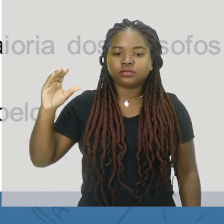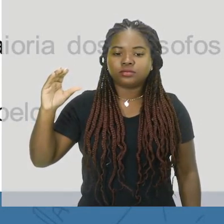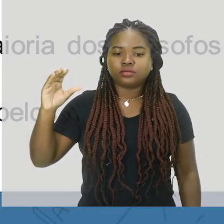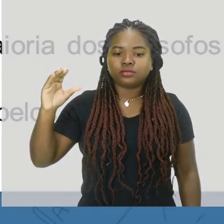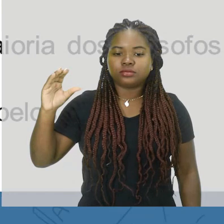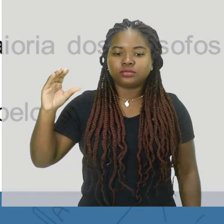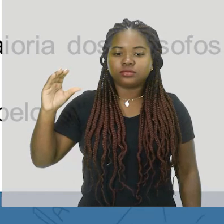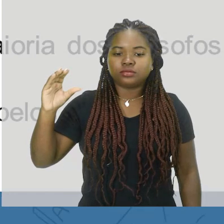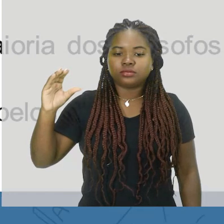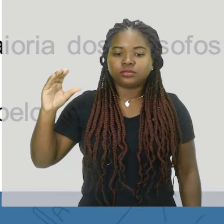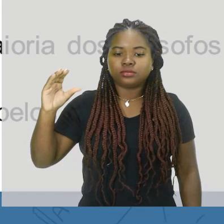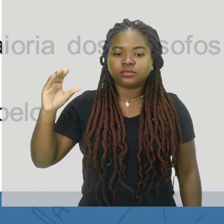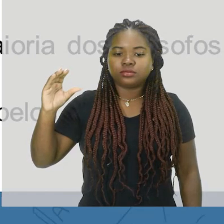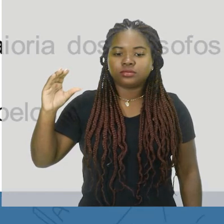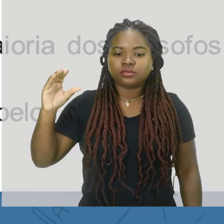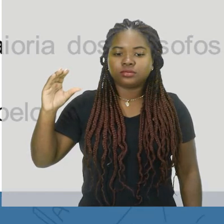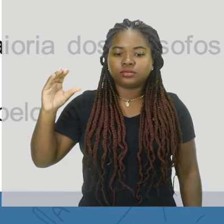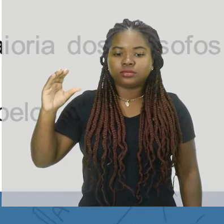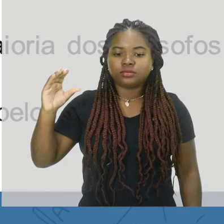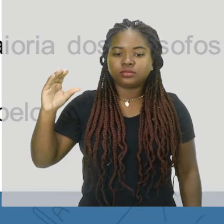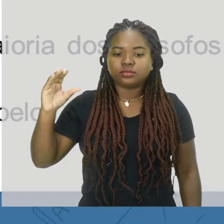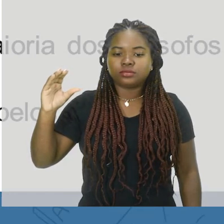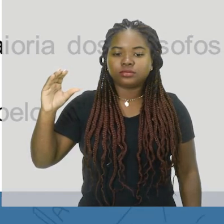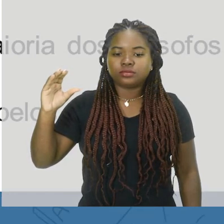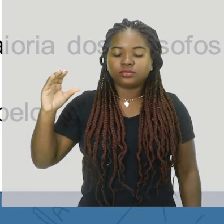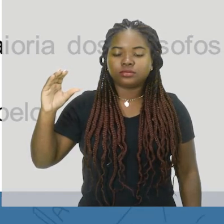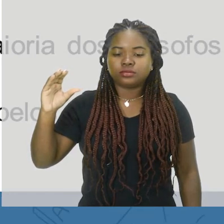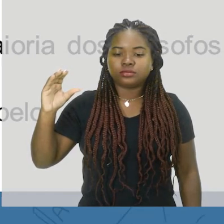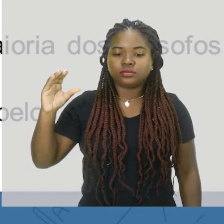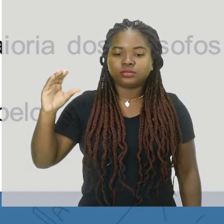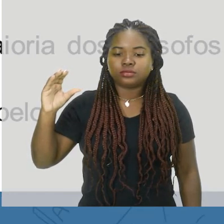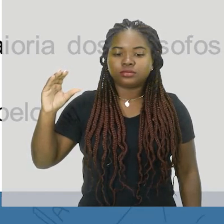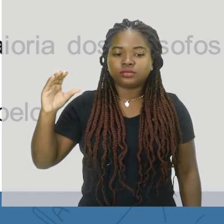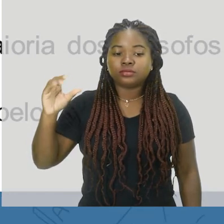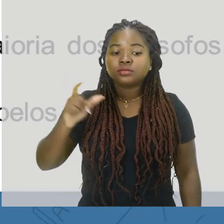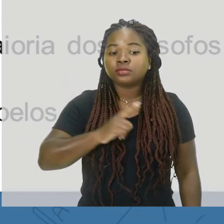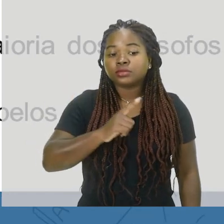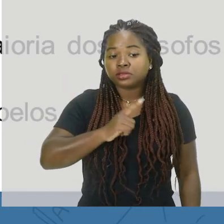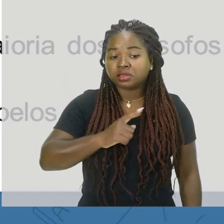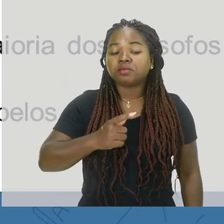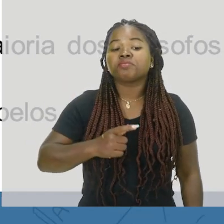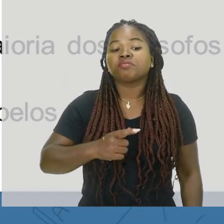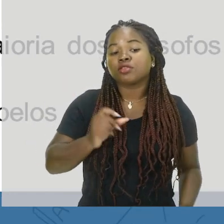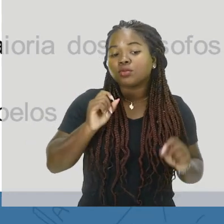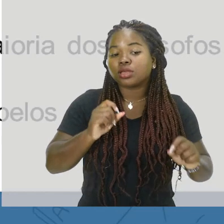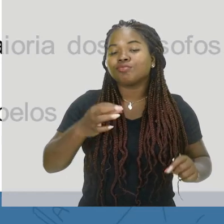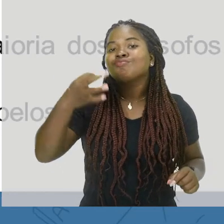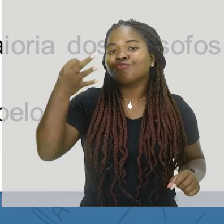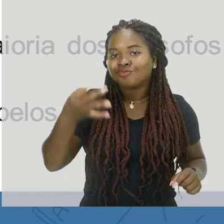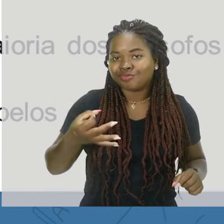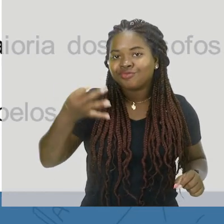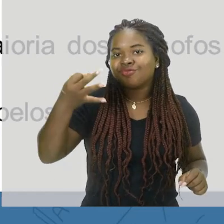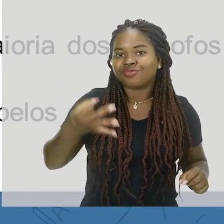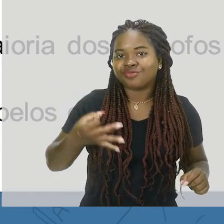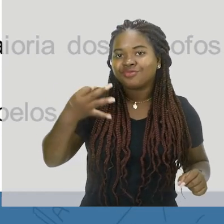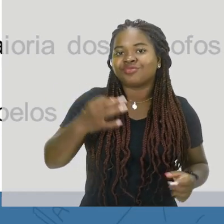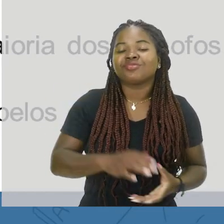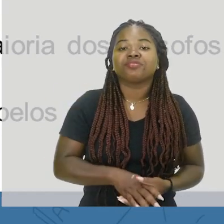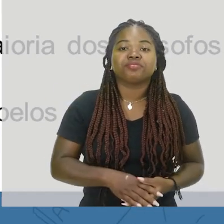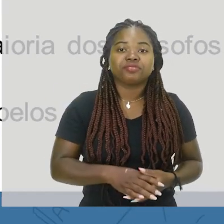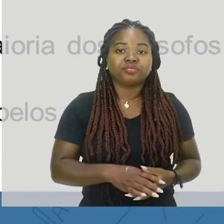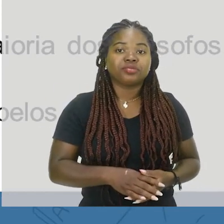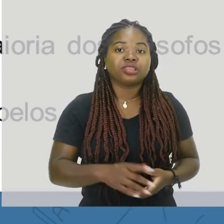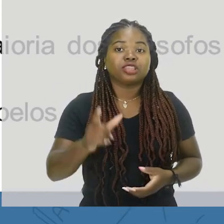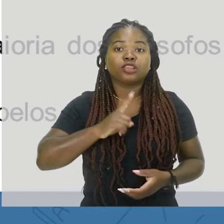um feixe de partículas. De fato, Newton, Newton, o